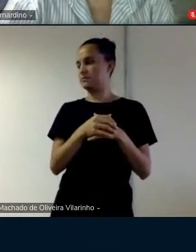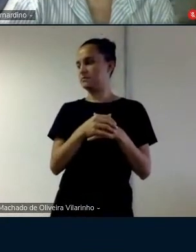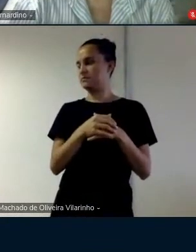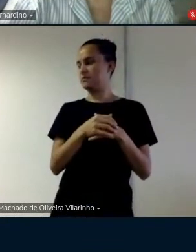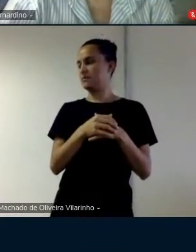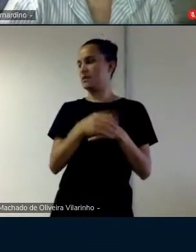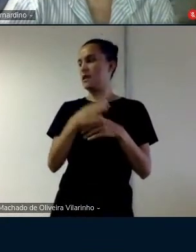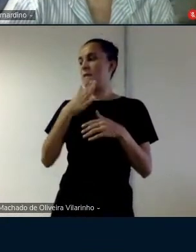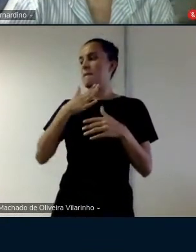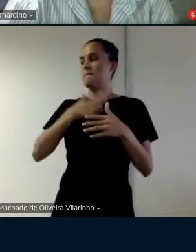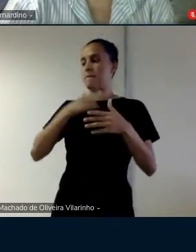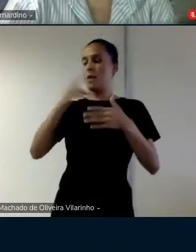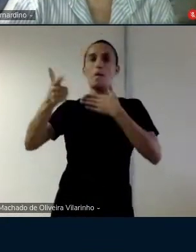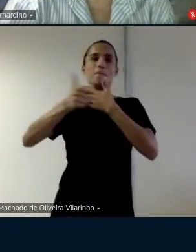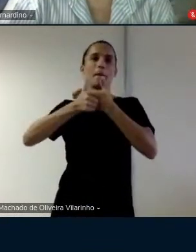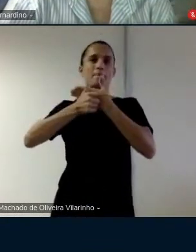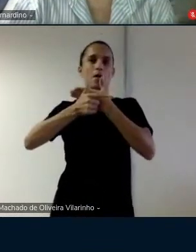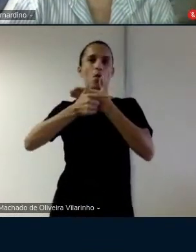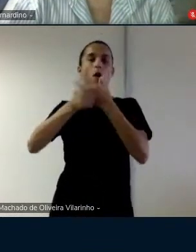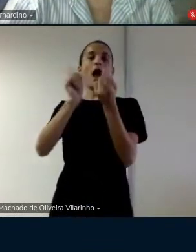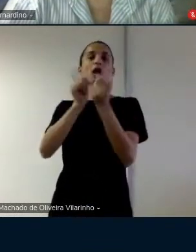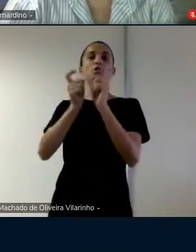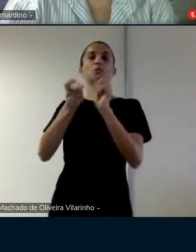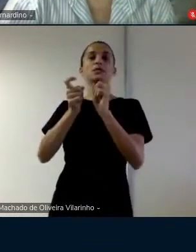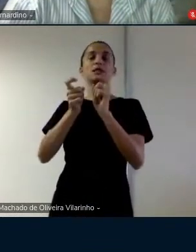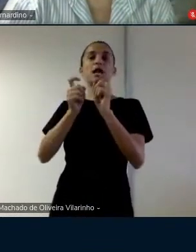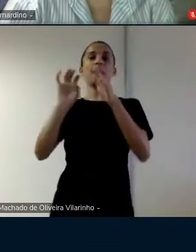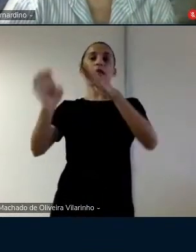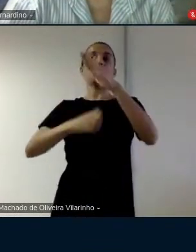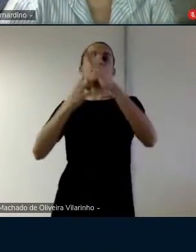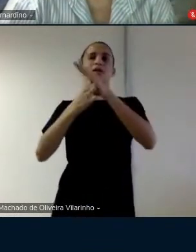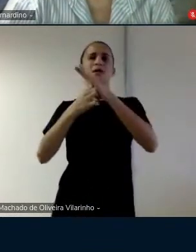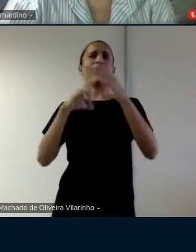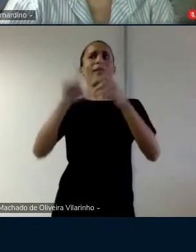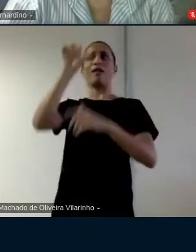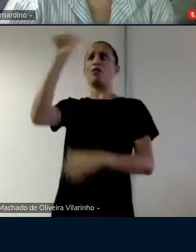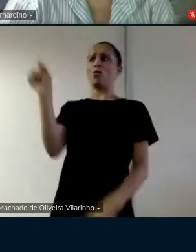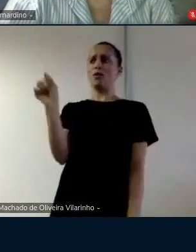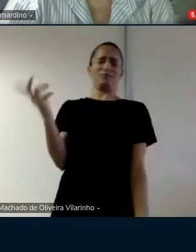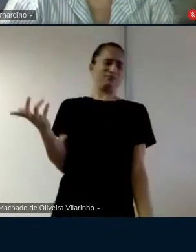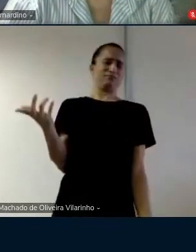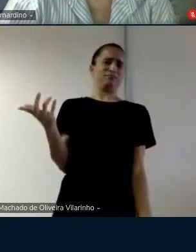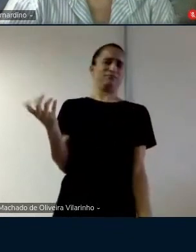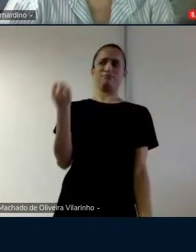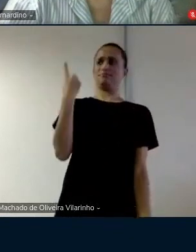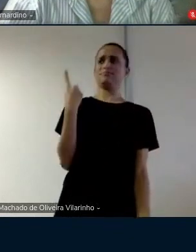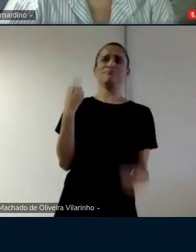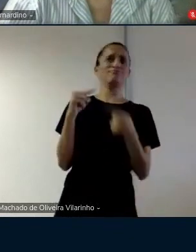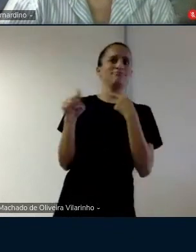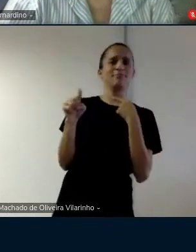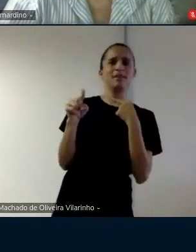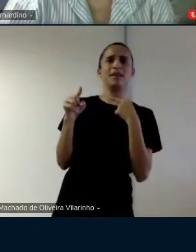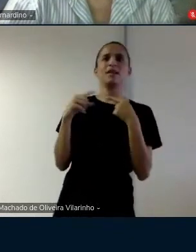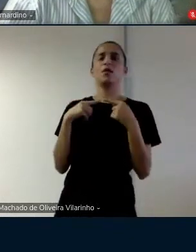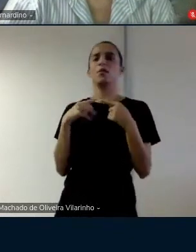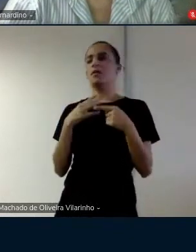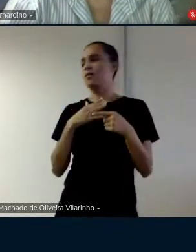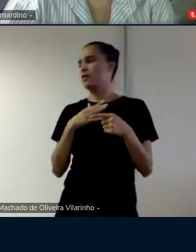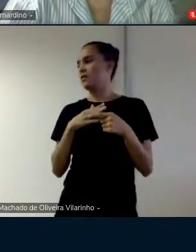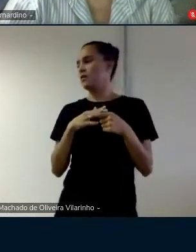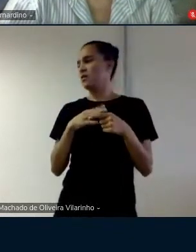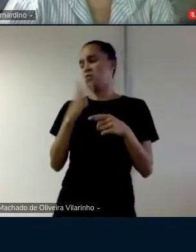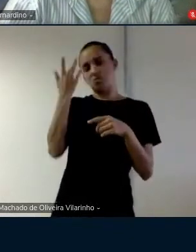minha função é administrar tem uma lua e educar os alunos não é fácil aí tem um aí tem um caderno ali